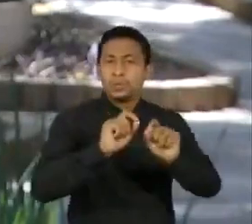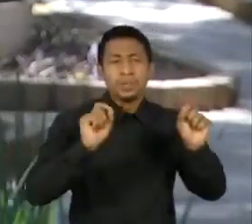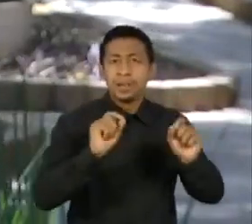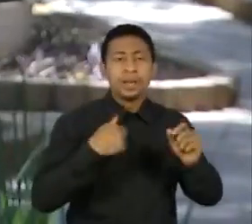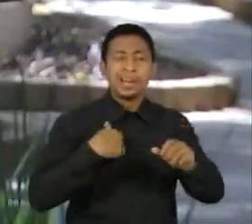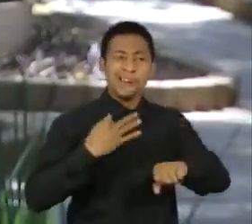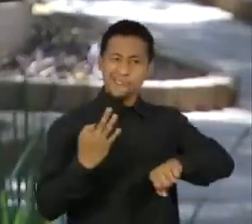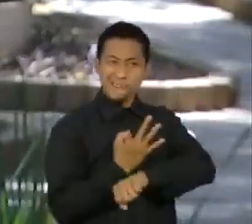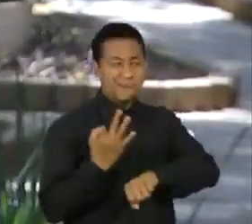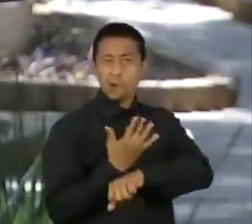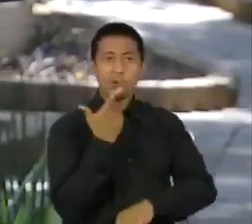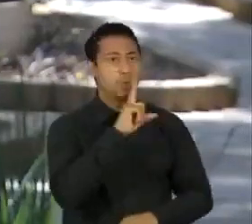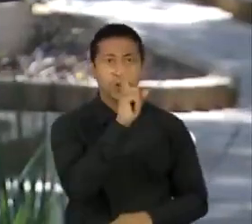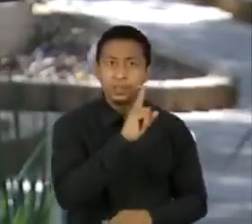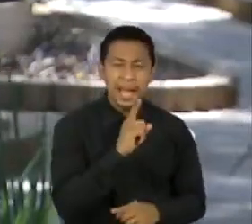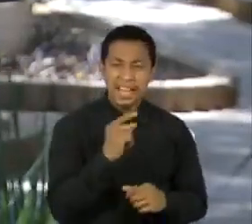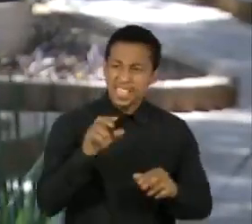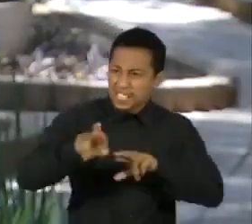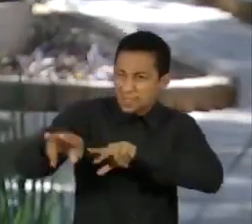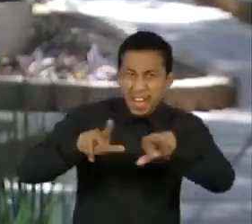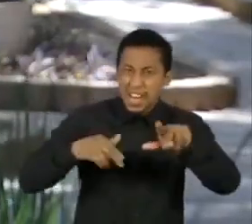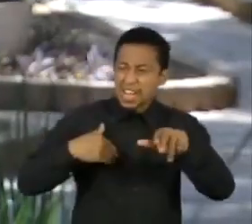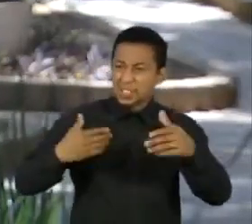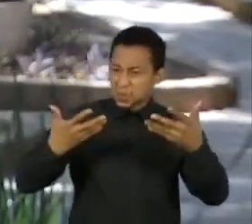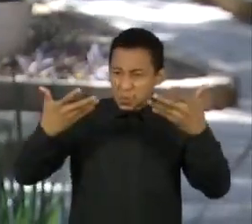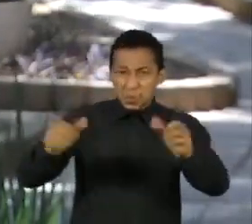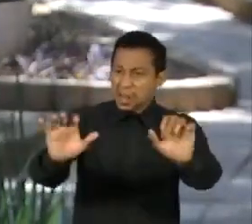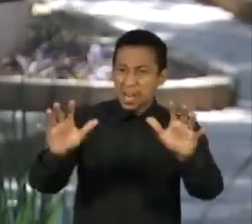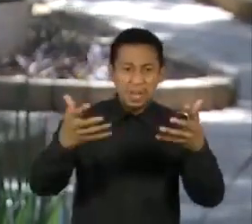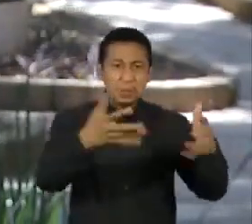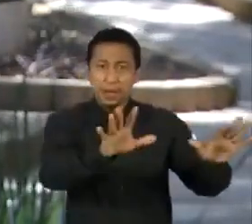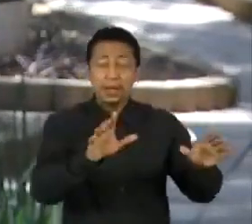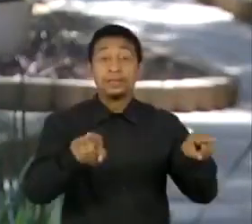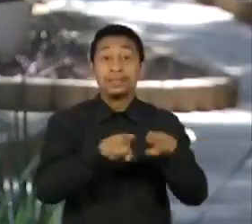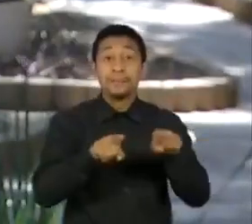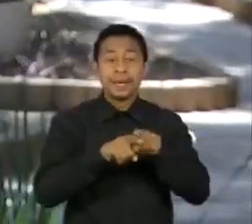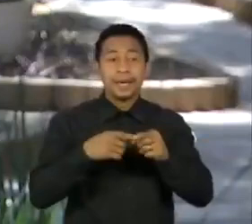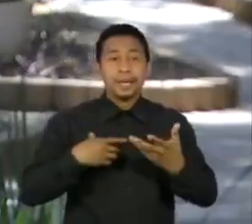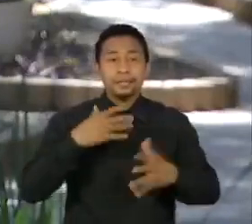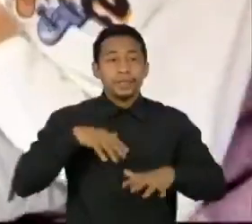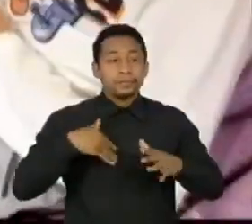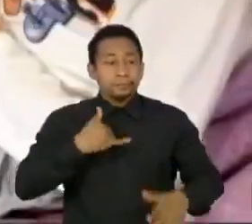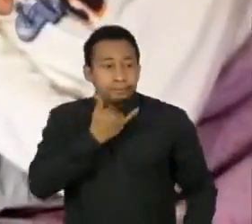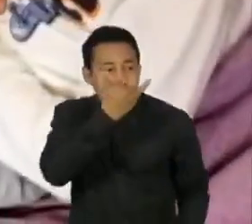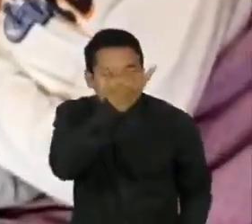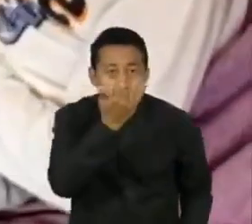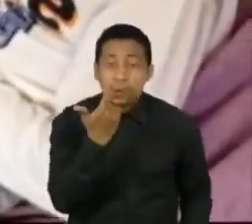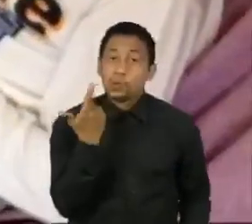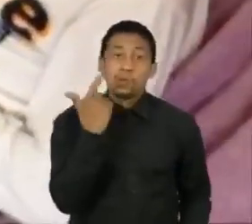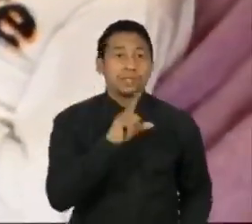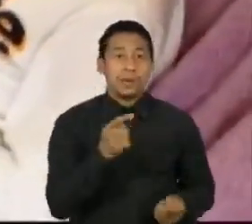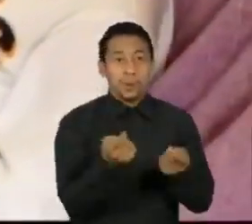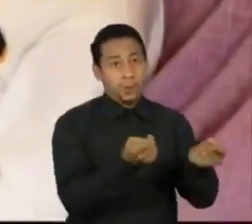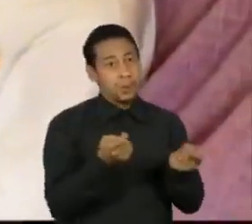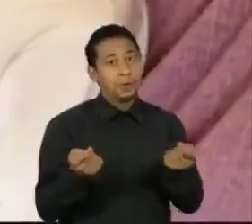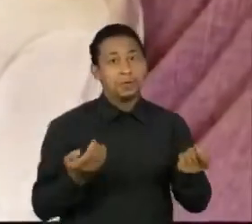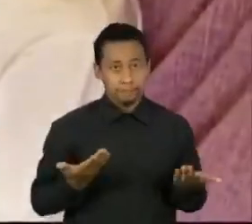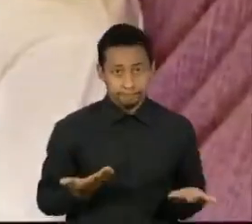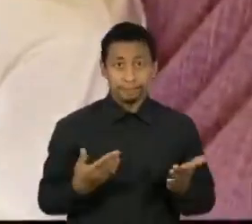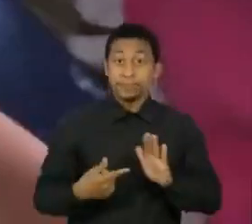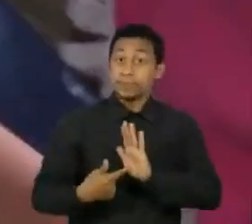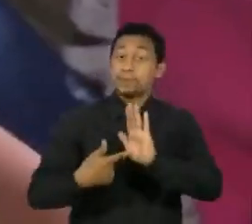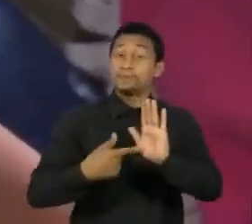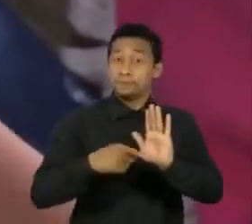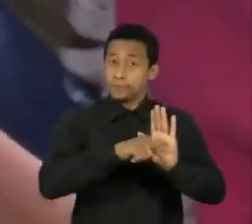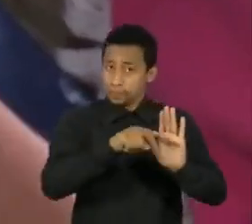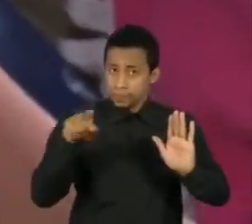tolerância com as diferenças e nem a capacidade de lidar com as frustrações. Mais do que impor limites de tempo